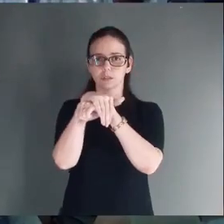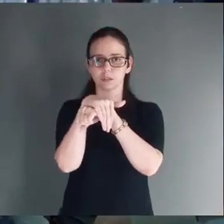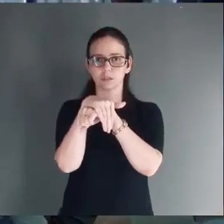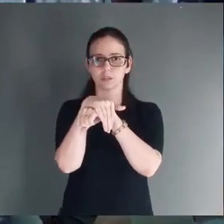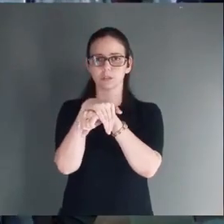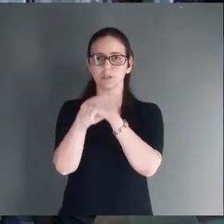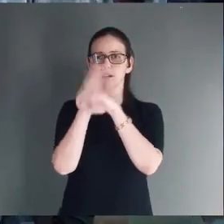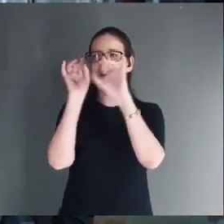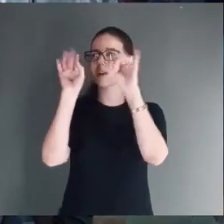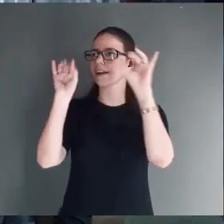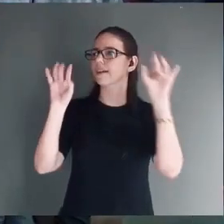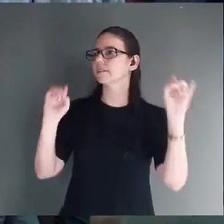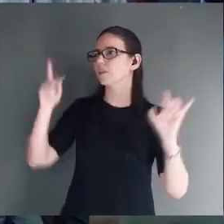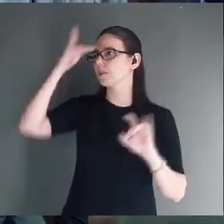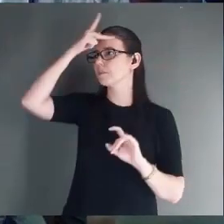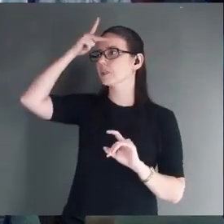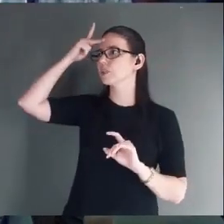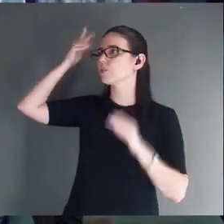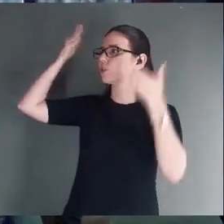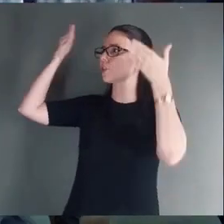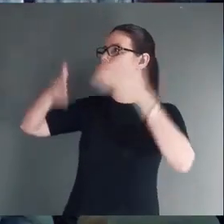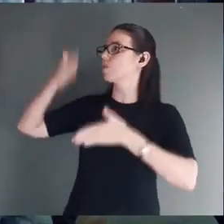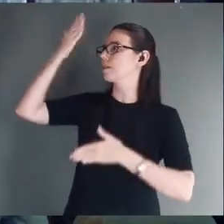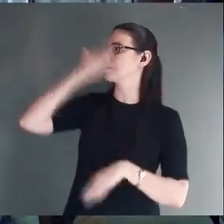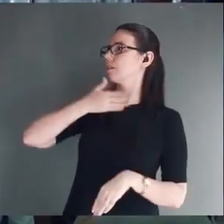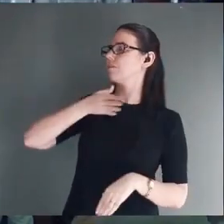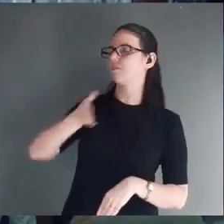Por esses queridos e queridas que estão aqui à frente